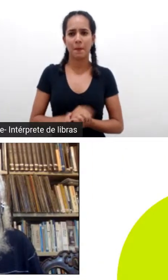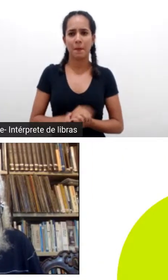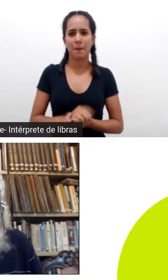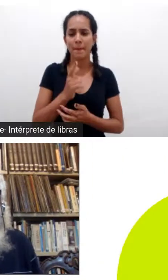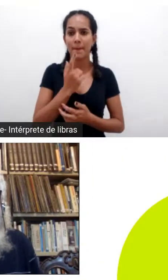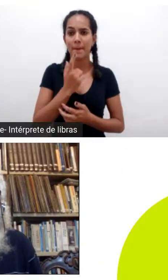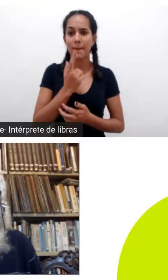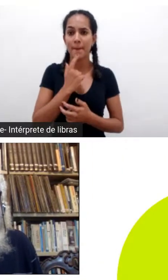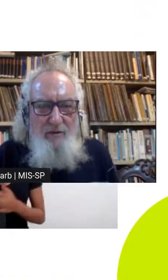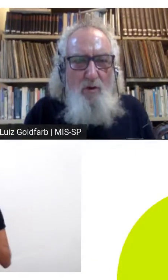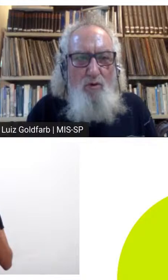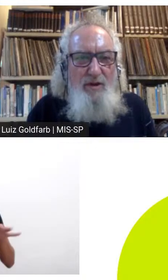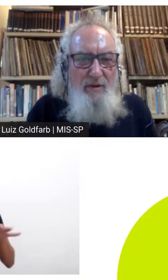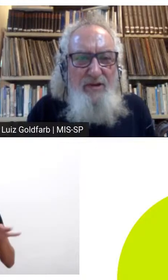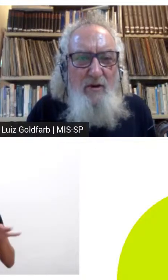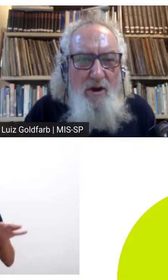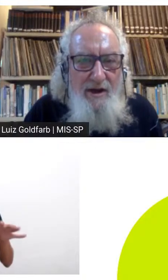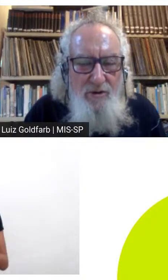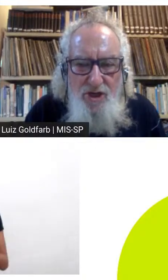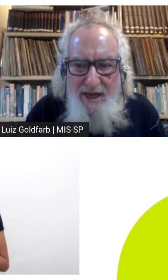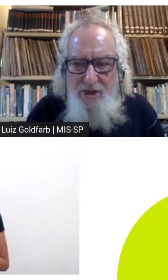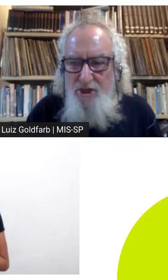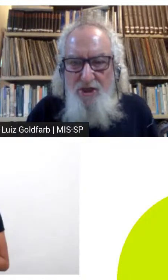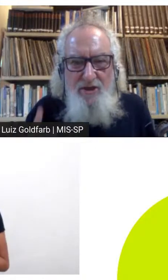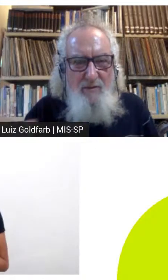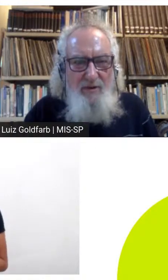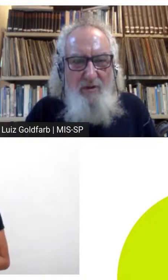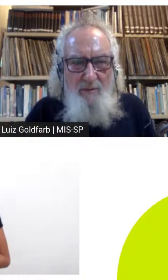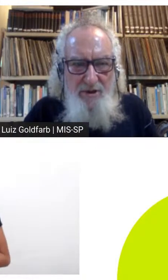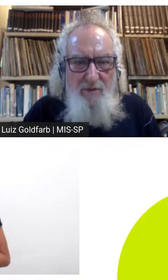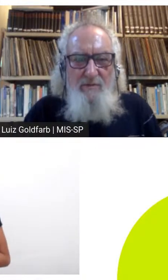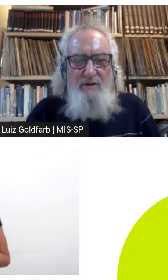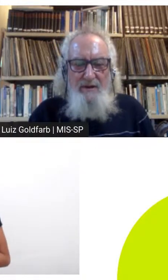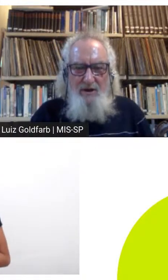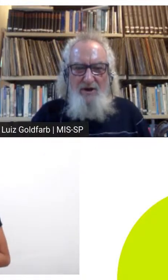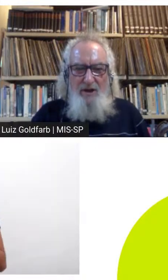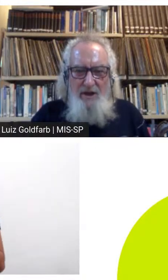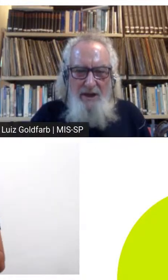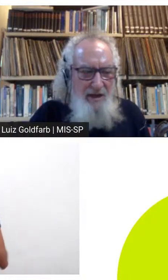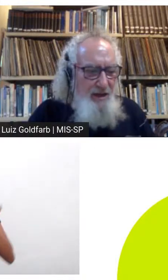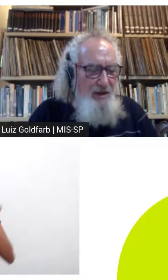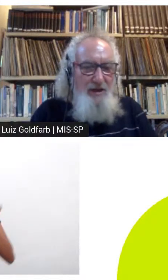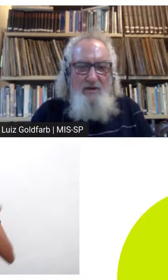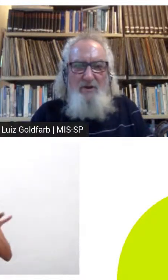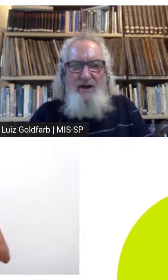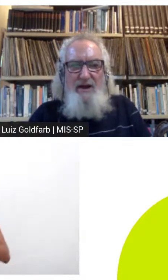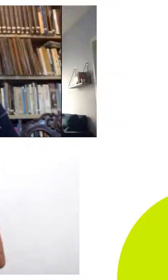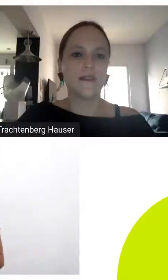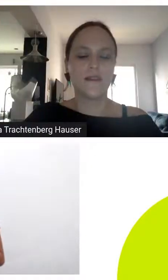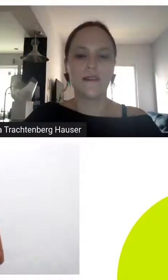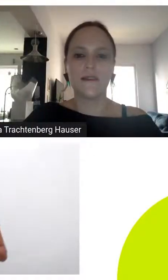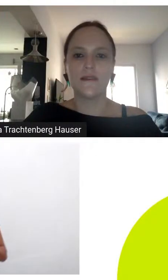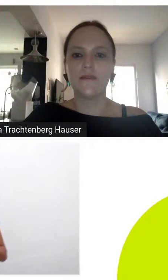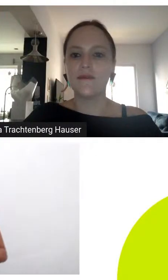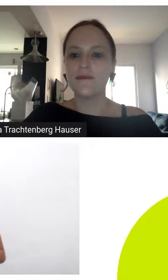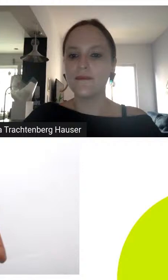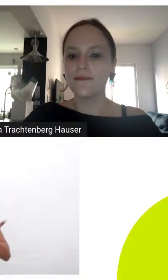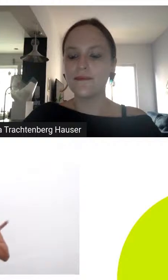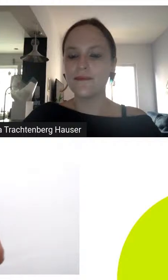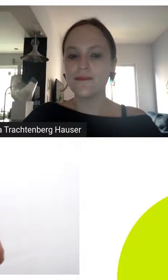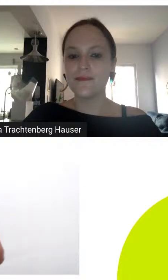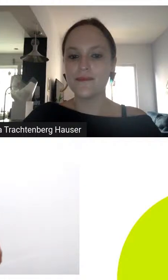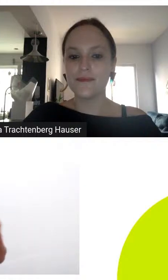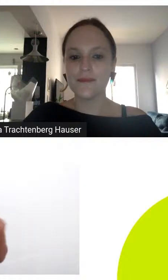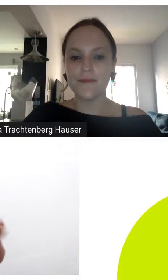lembro o nome é mais longo depois você coloca no chat que o pessoal pediu ok então queria agradecer a Laura